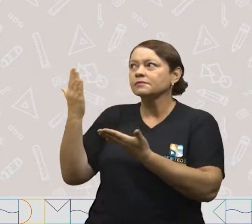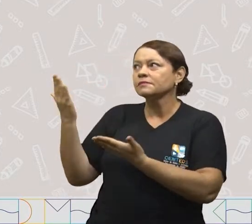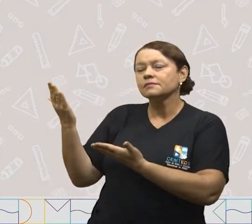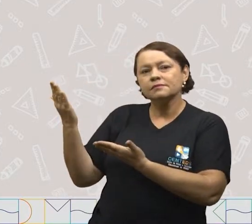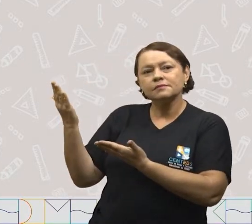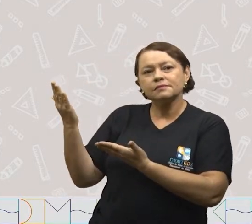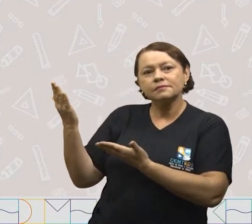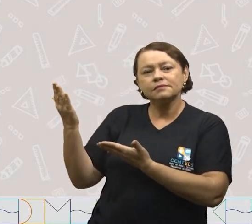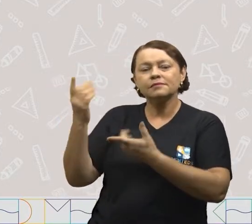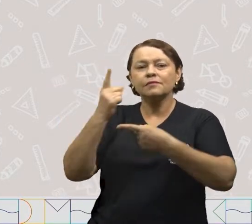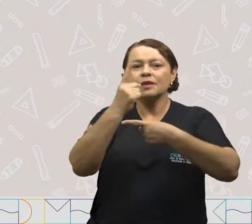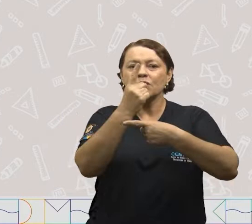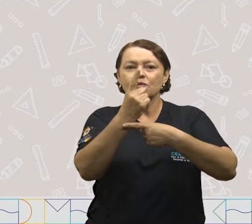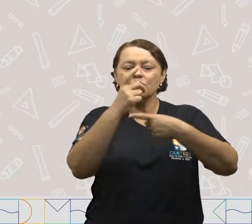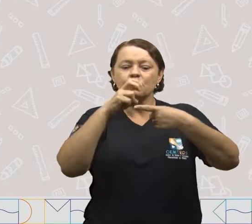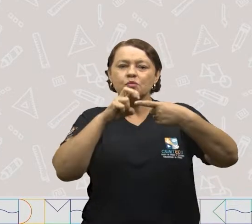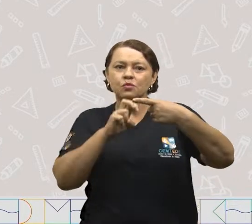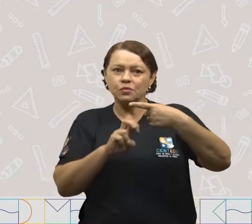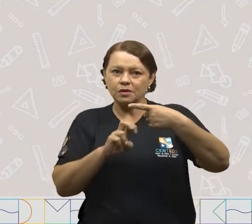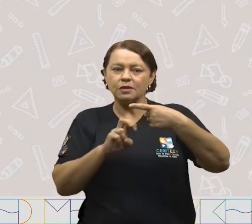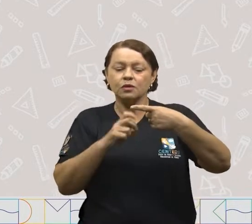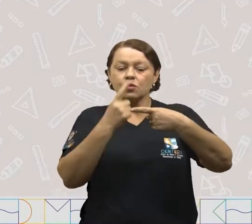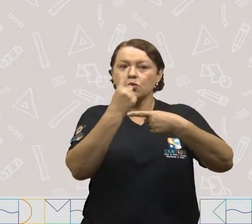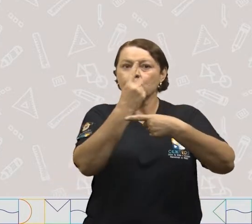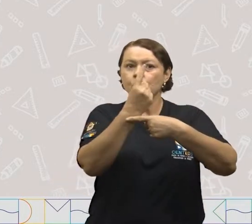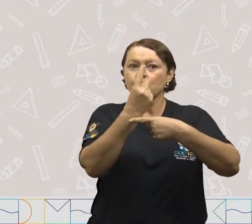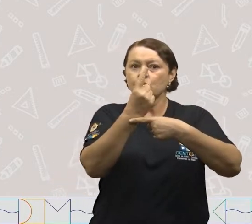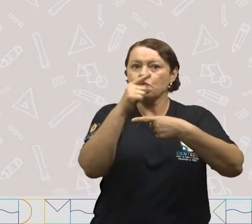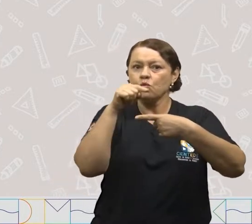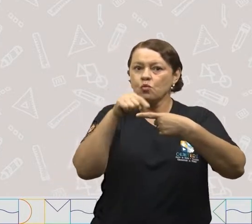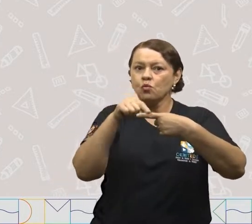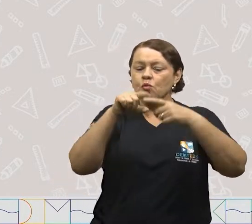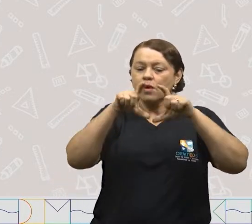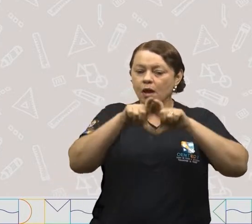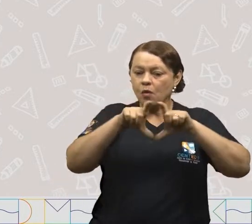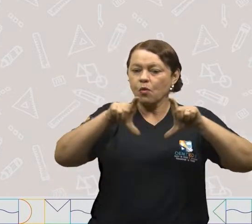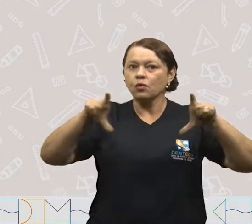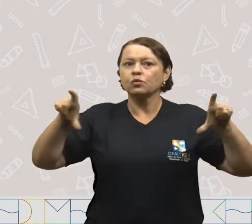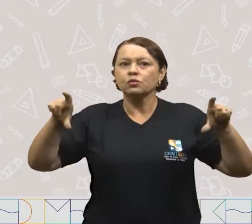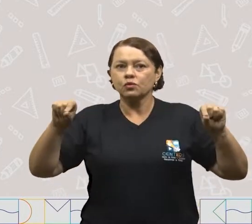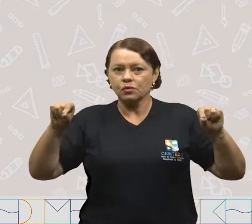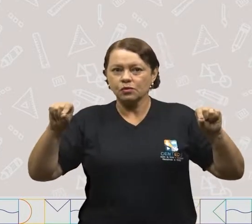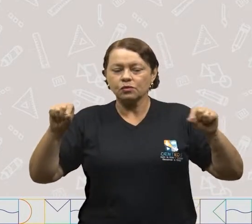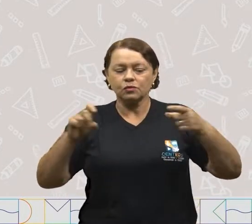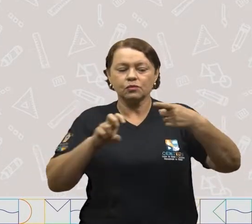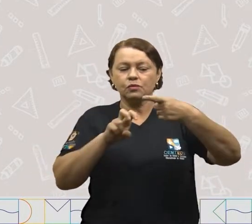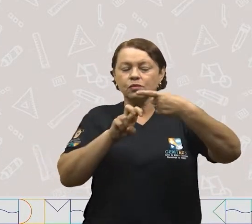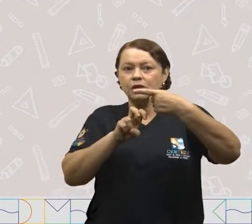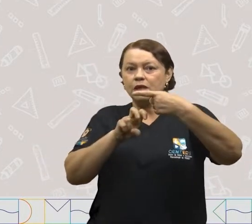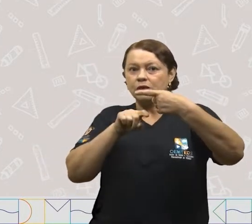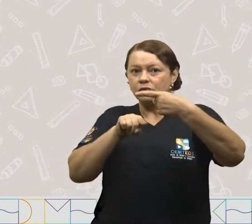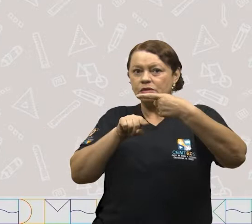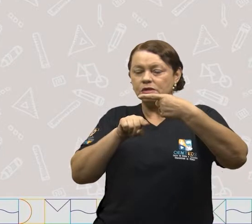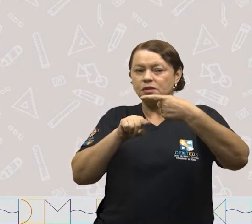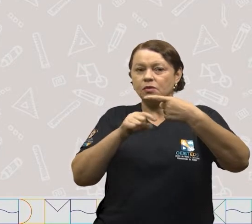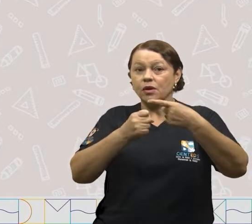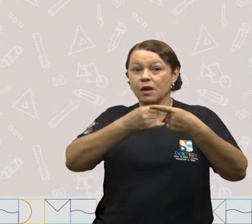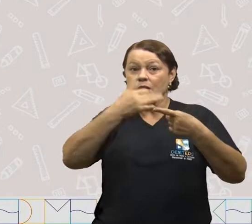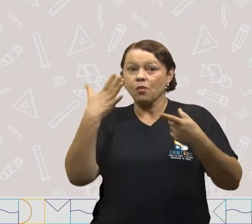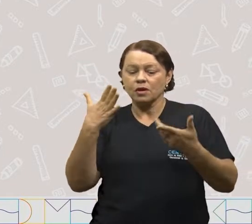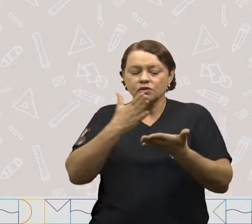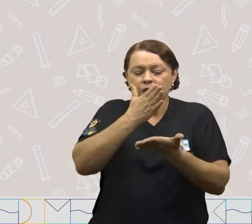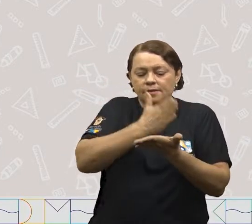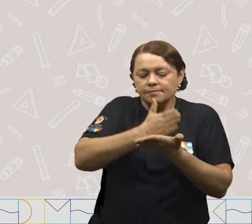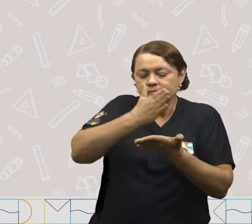em forma de fração, onde o um é a parte inteira. E o cinco são as